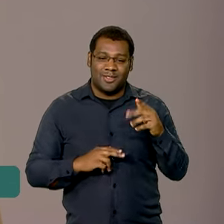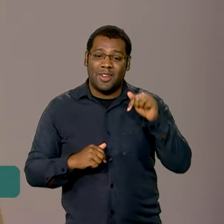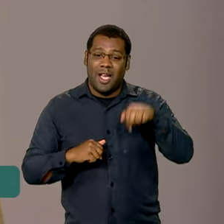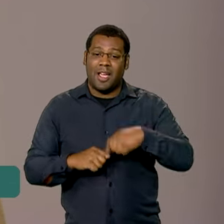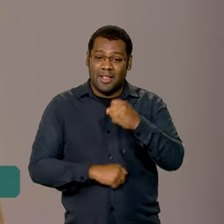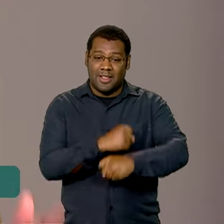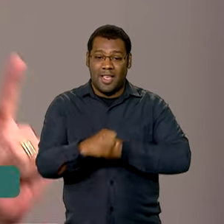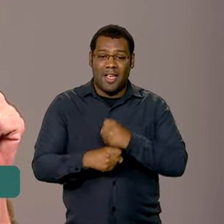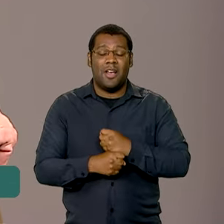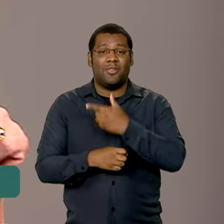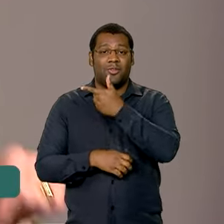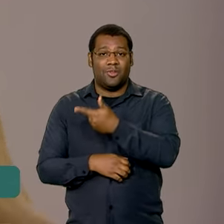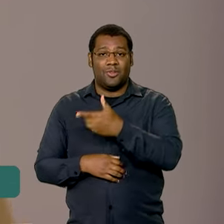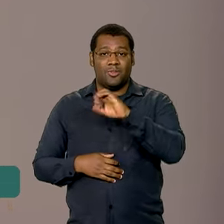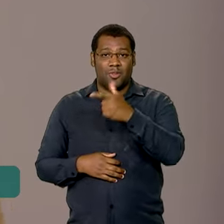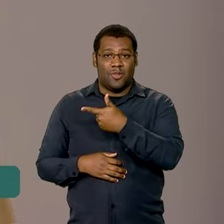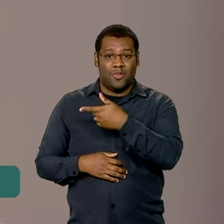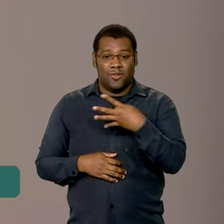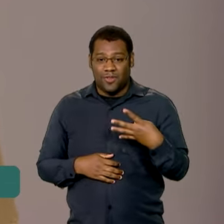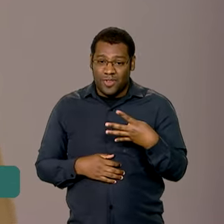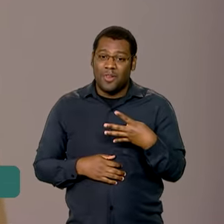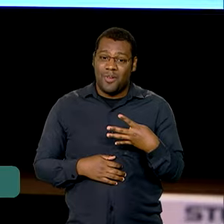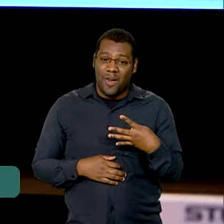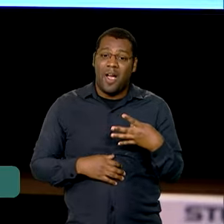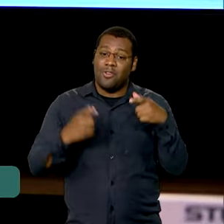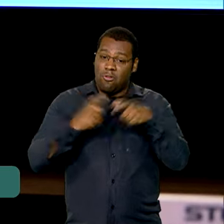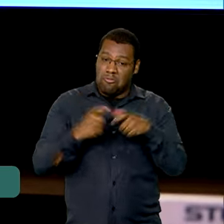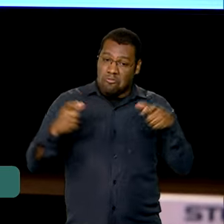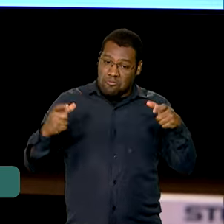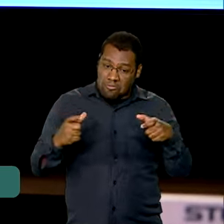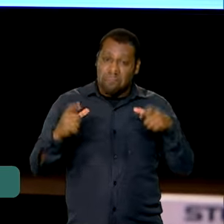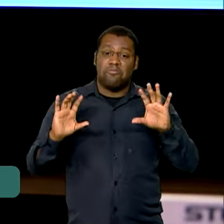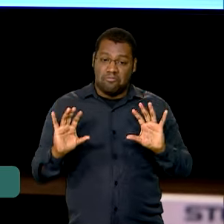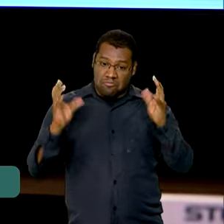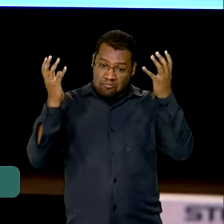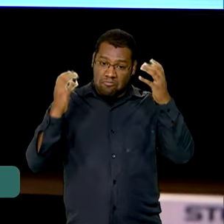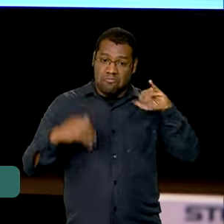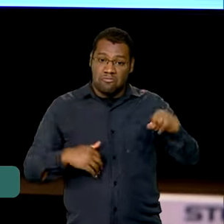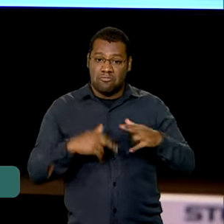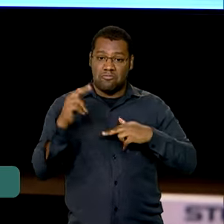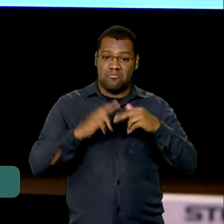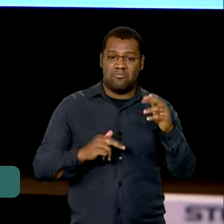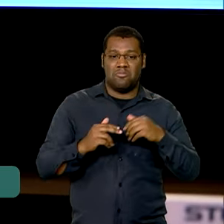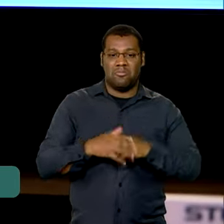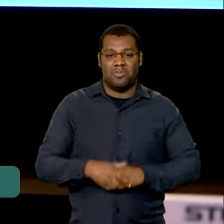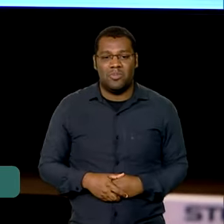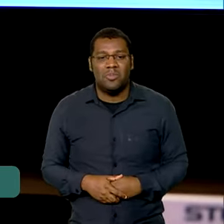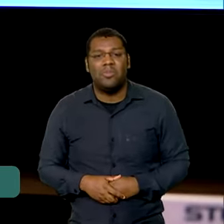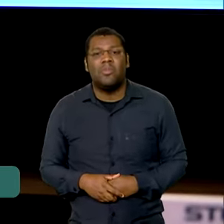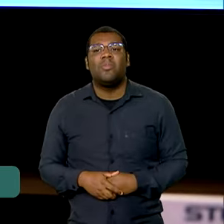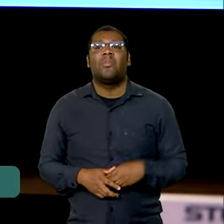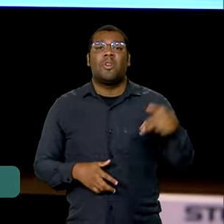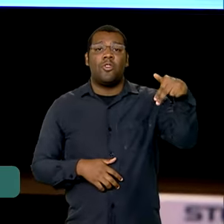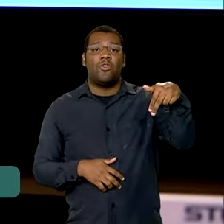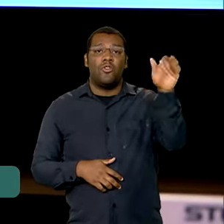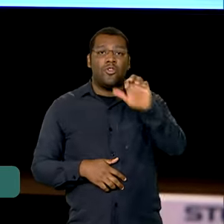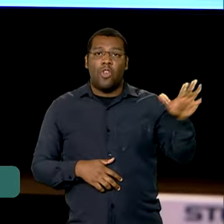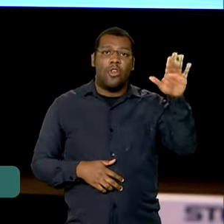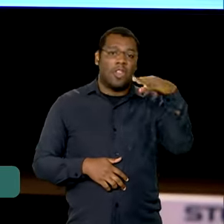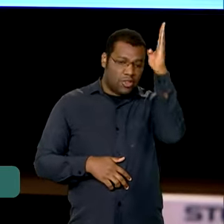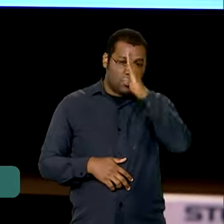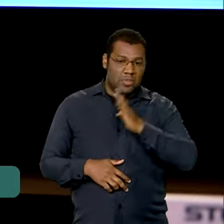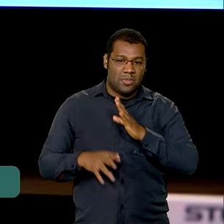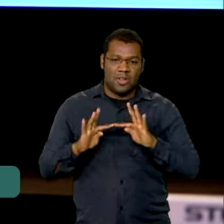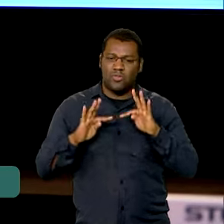o evento será maior e melhor. Estamos investindo em São João e praticamente todo o Nordeste brasileiro,